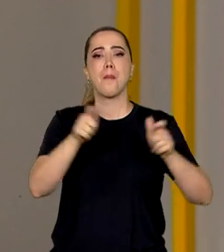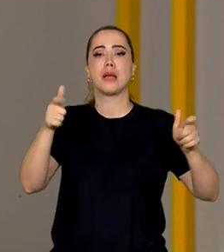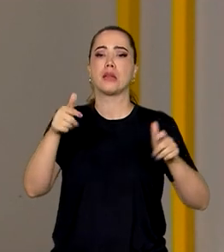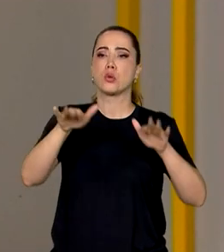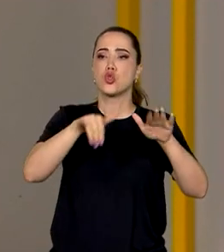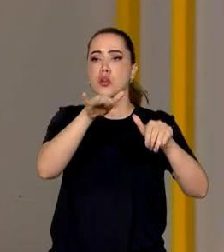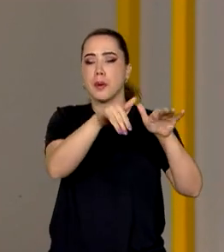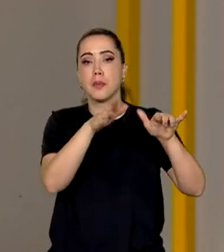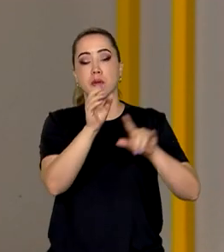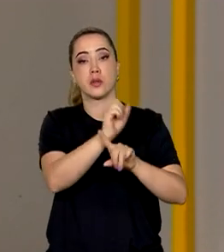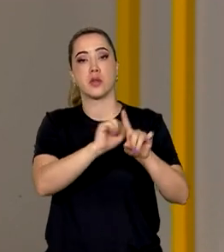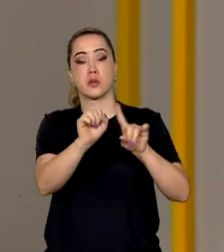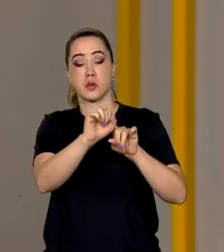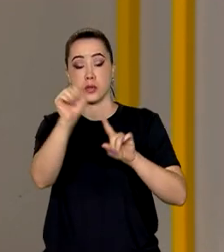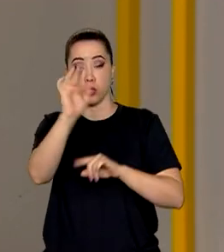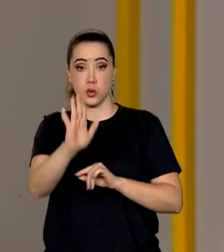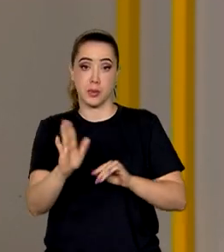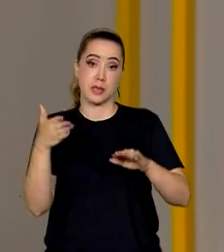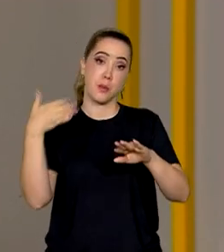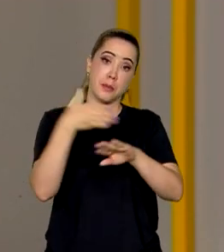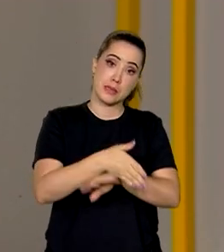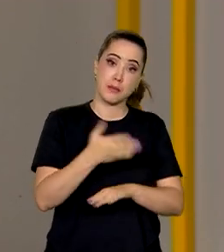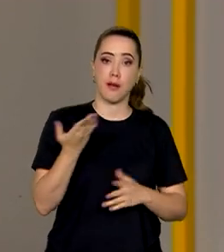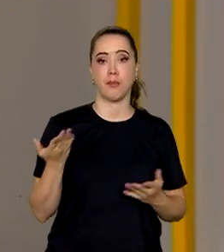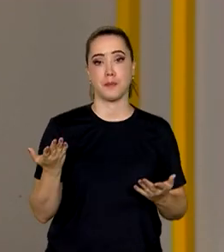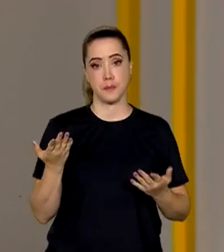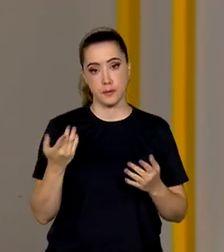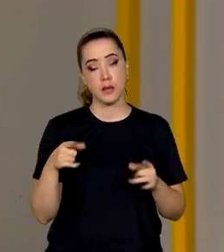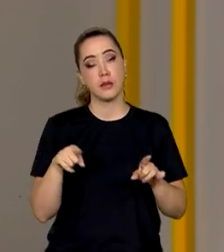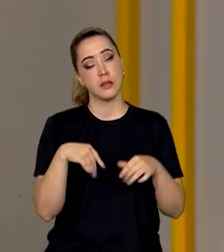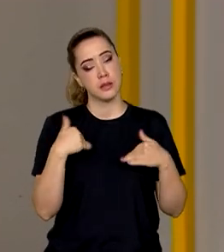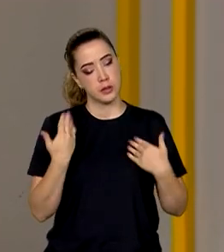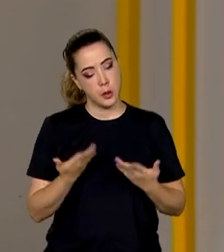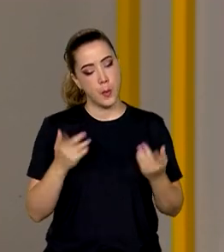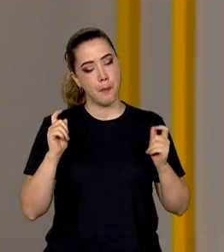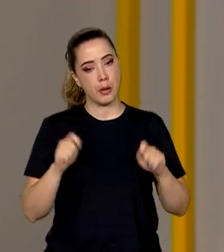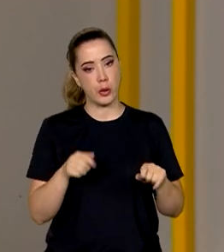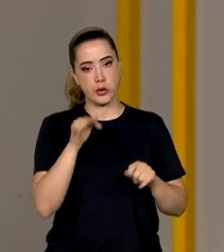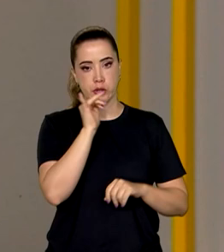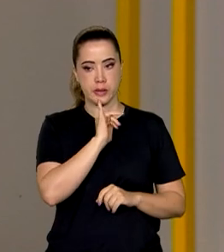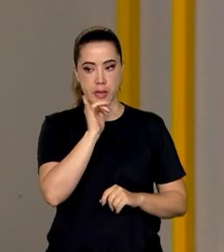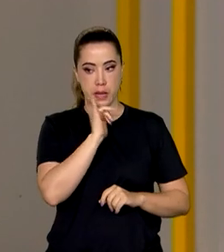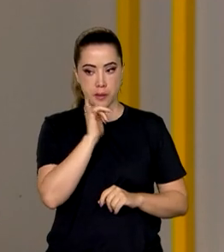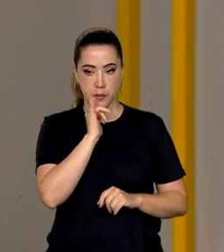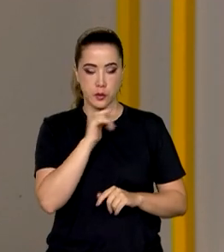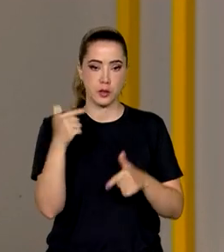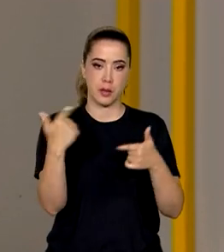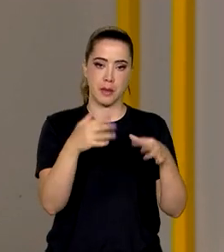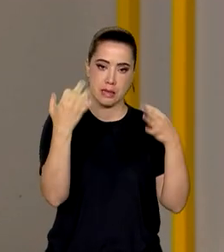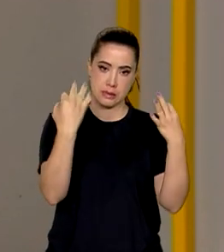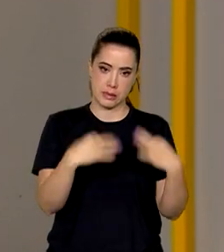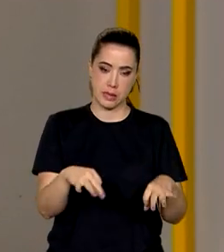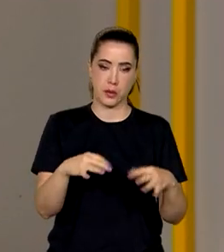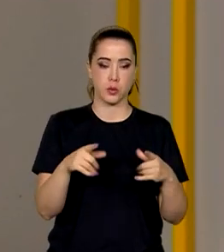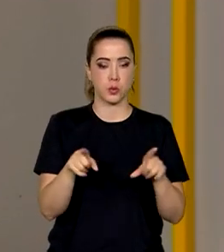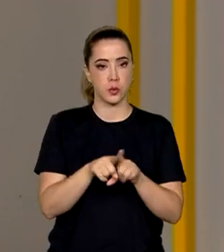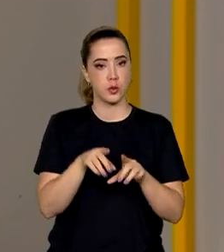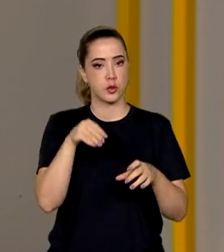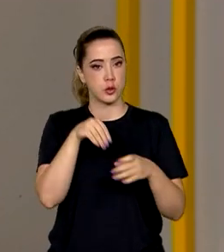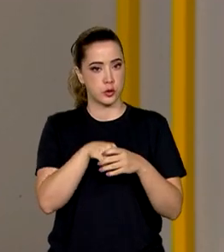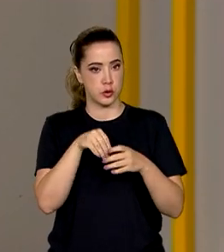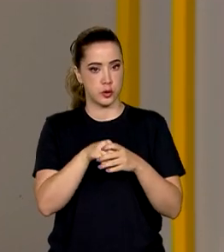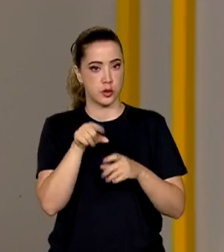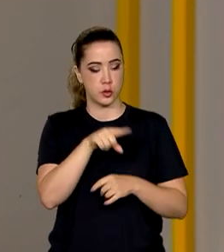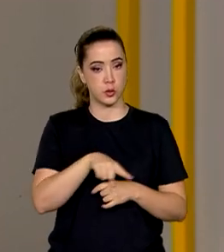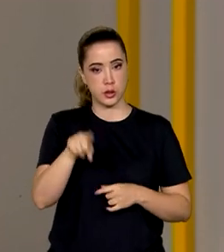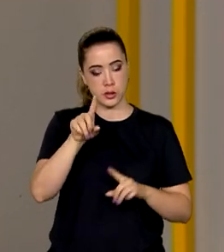chamamento para a sociedade brasileira. Com isso, a gente pode, por exemplo, atuar concretamente dentro desses